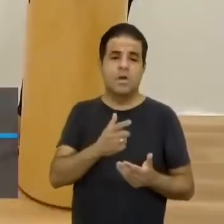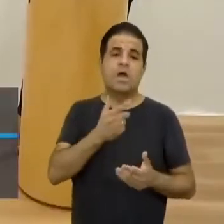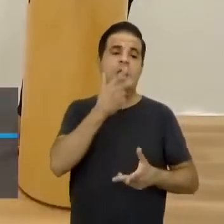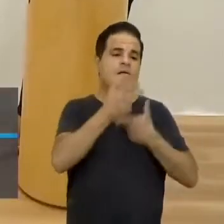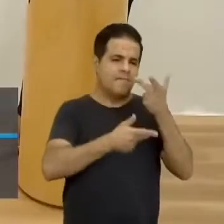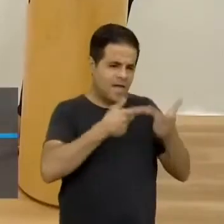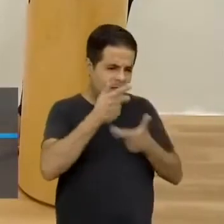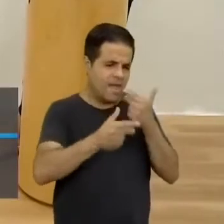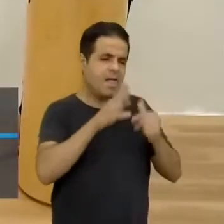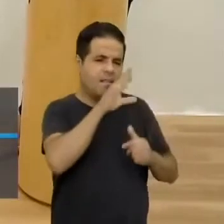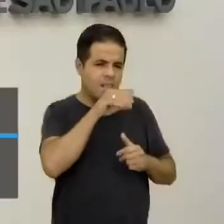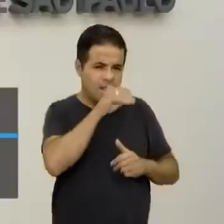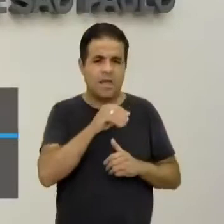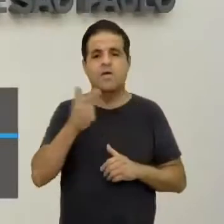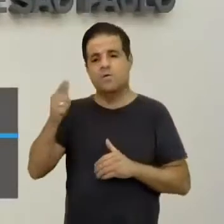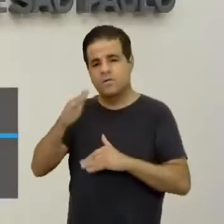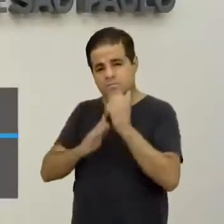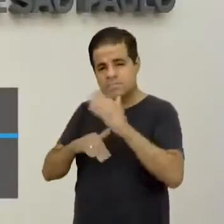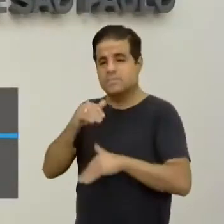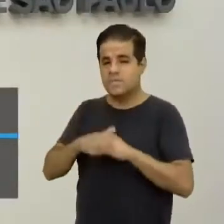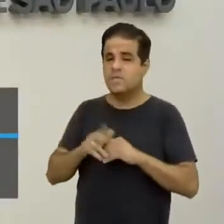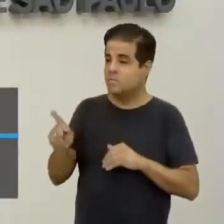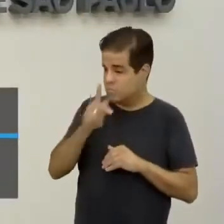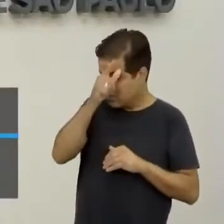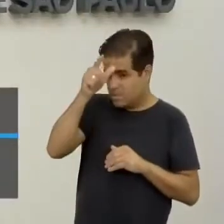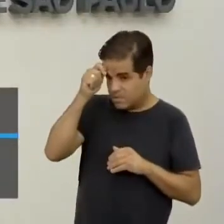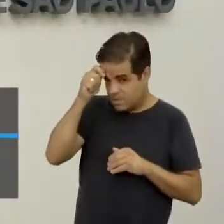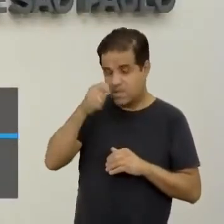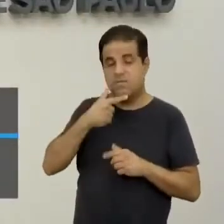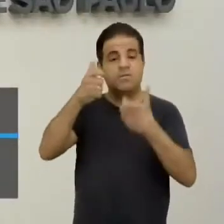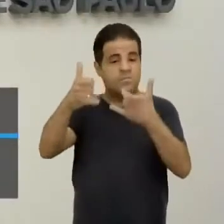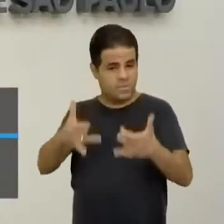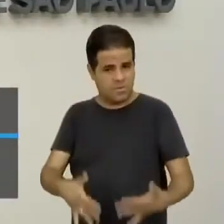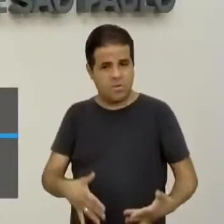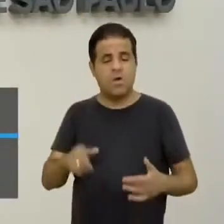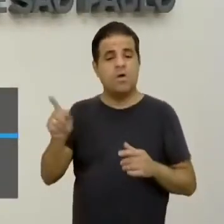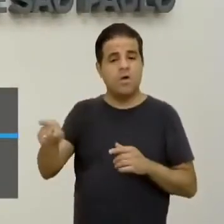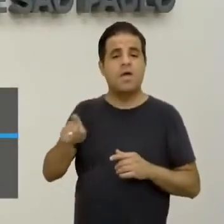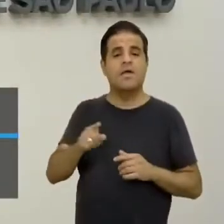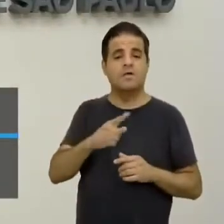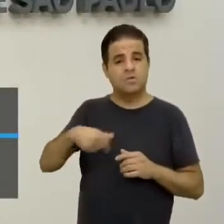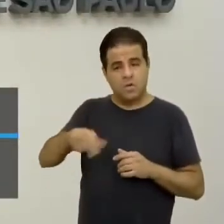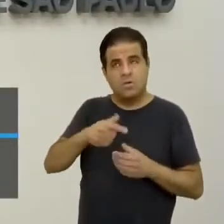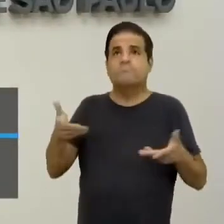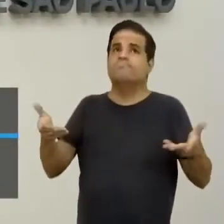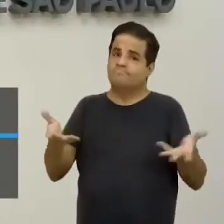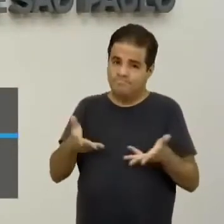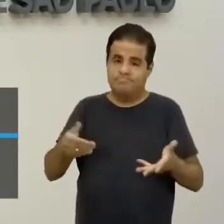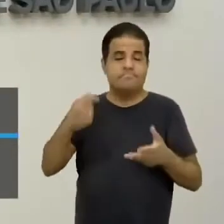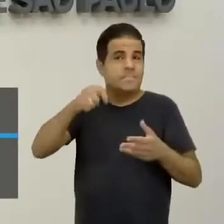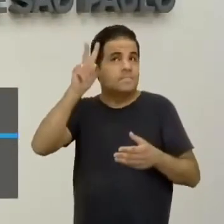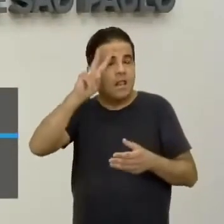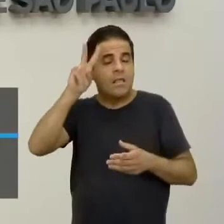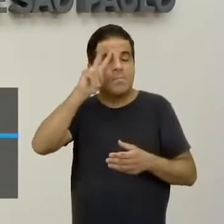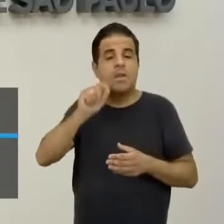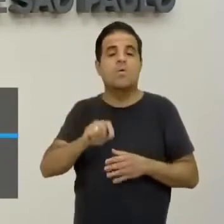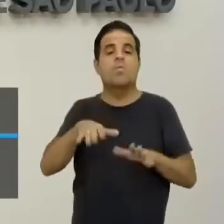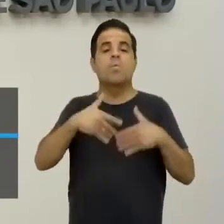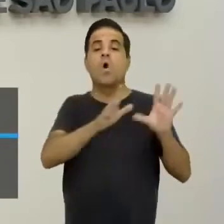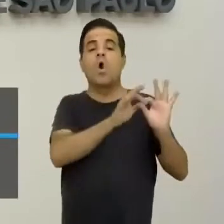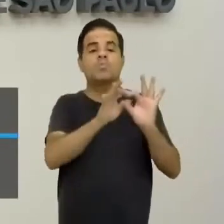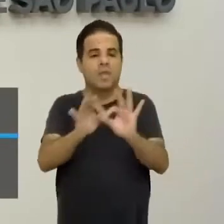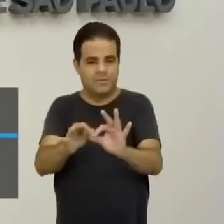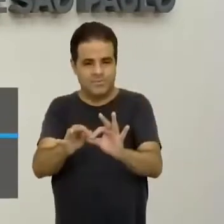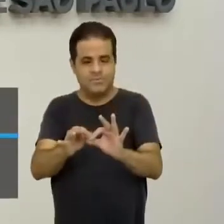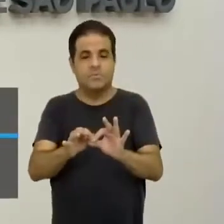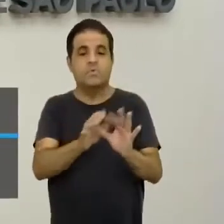coisa é a prática. E aí, para o Alcides, muito bem, né, muito bem dito, realmente, nós estamos, precisa lembrar, sim, em qual contexto